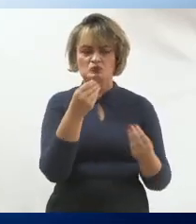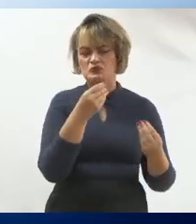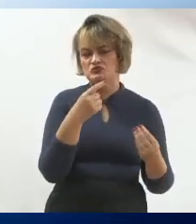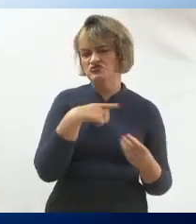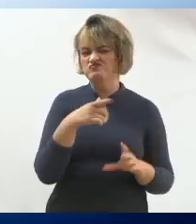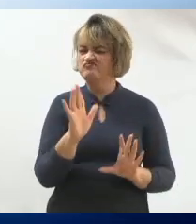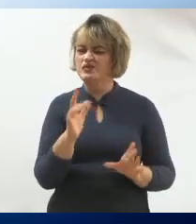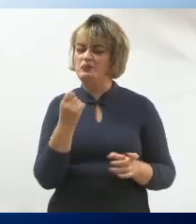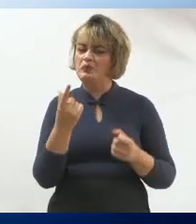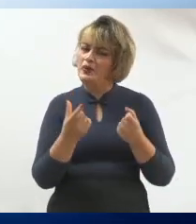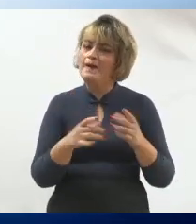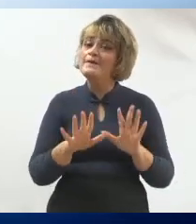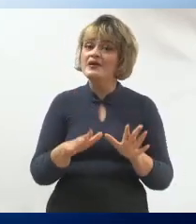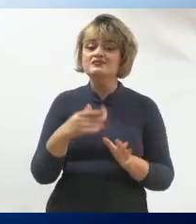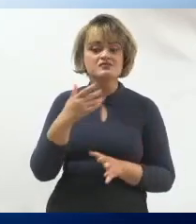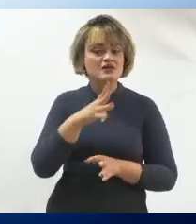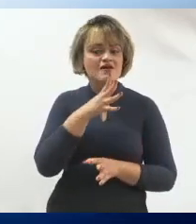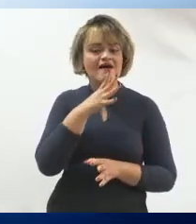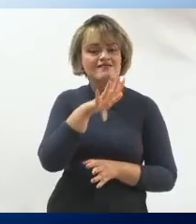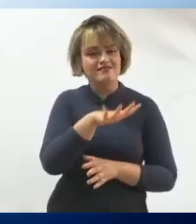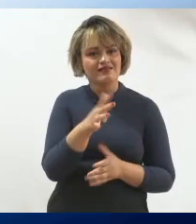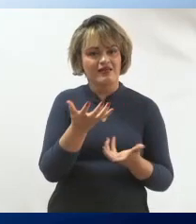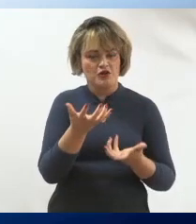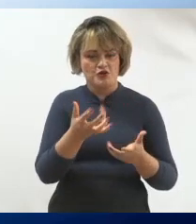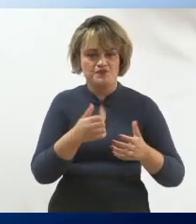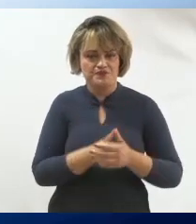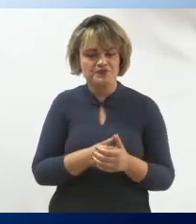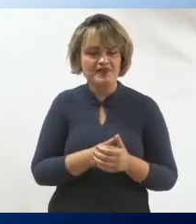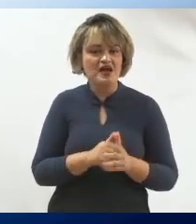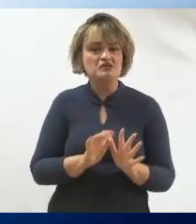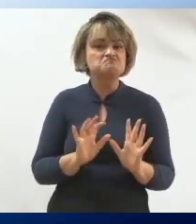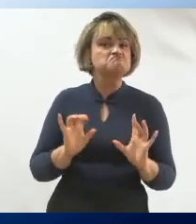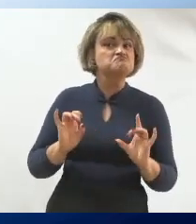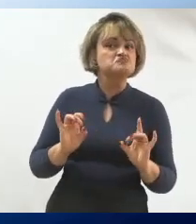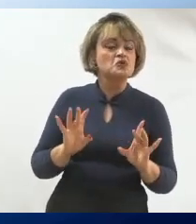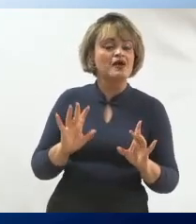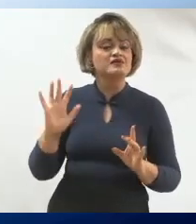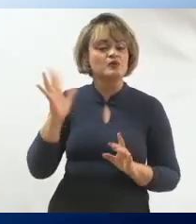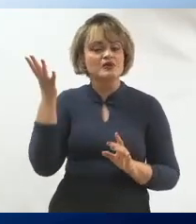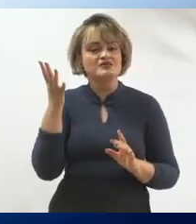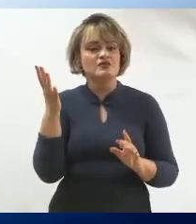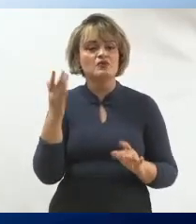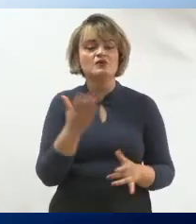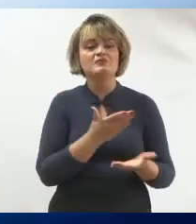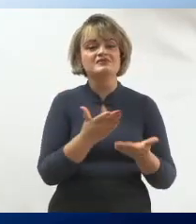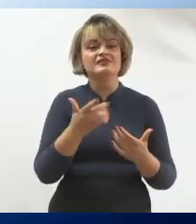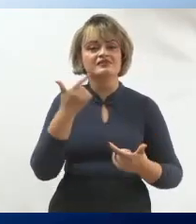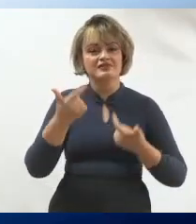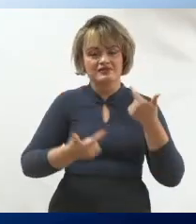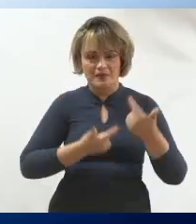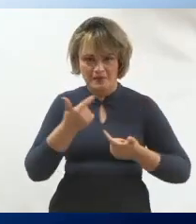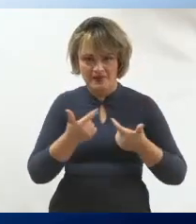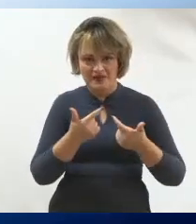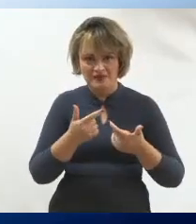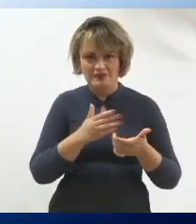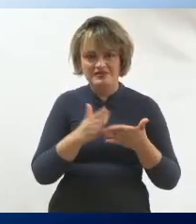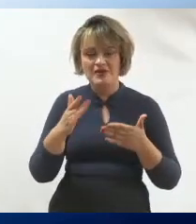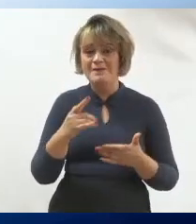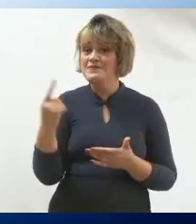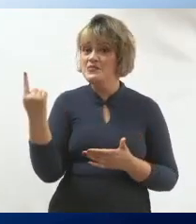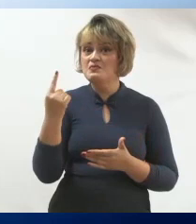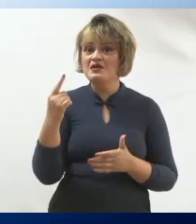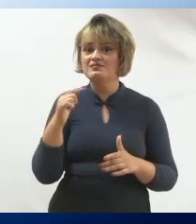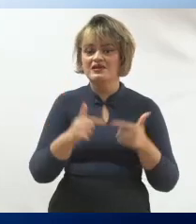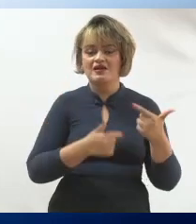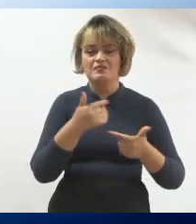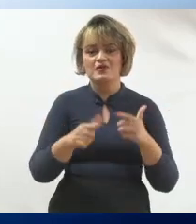época. Mas me especializei nessa área. E, por acaso, quando eu comecei a trabalhar, um dos primeiros empregos que eu